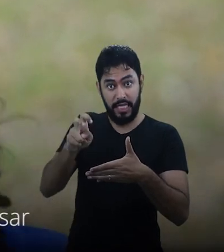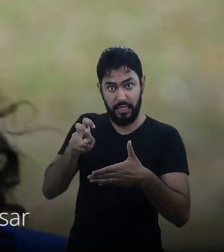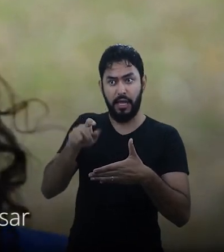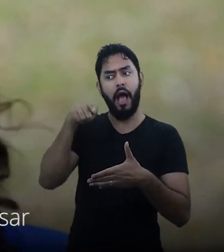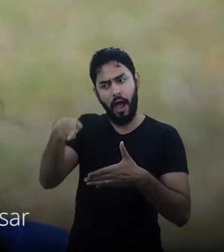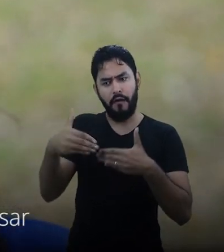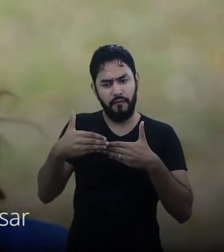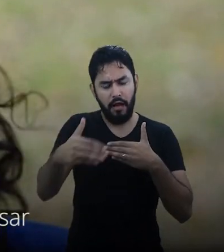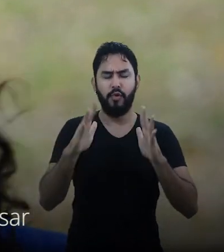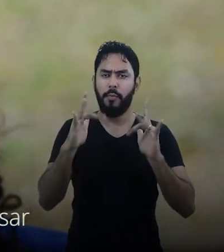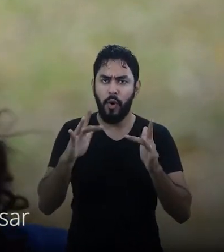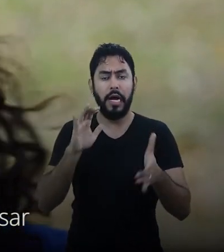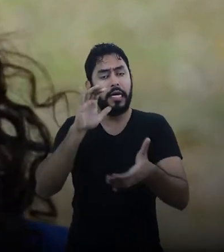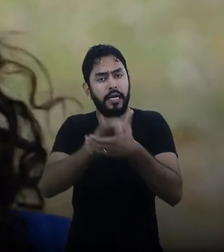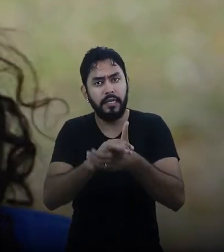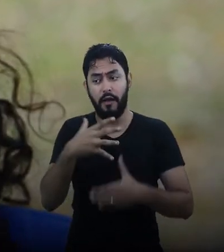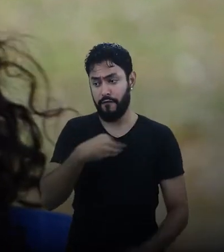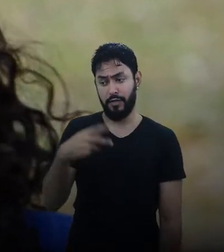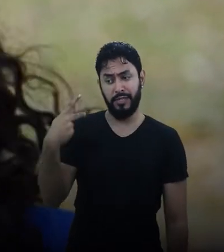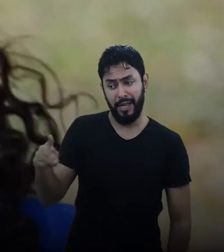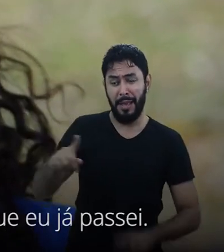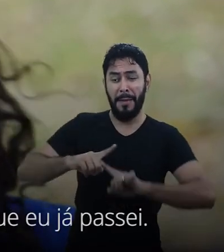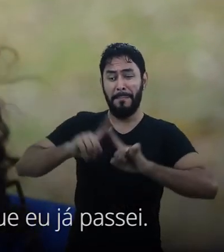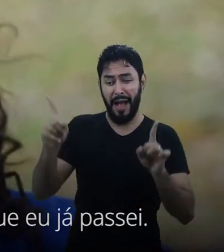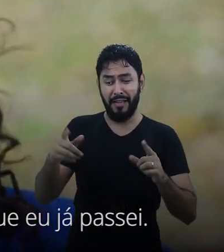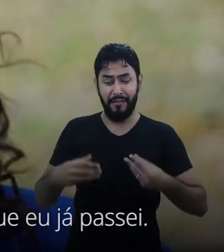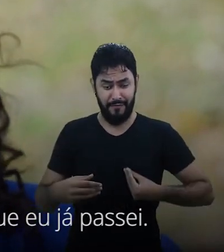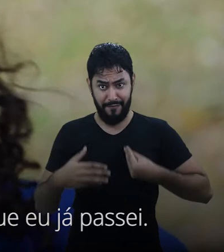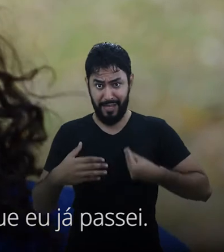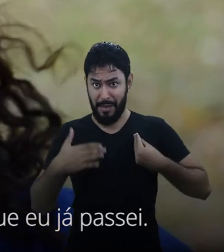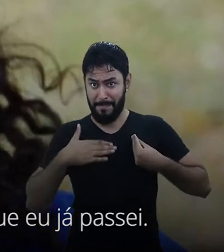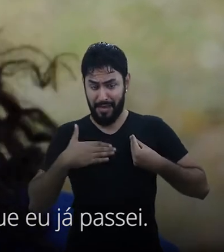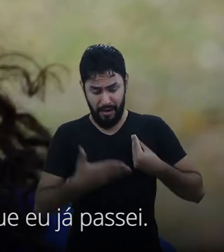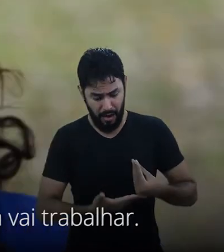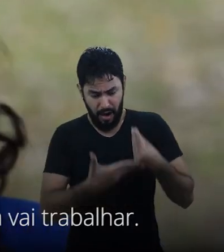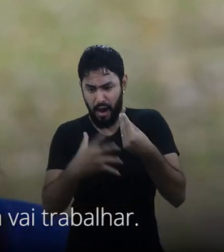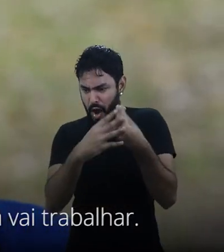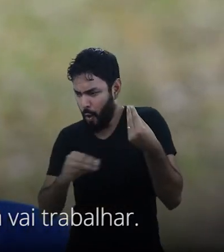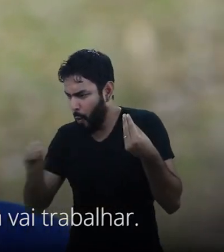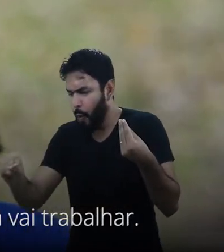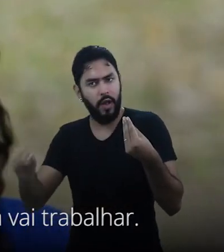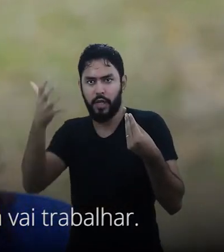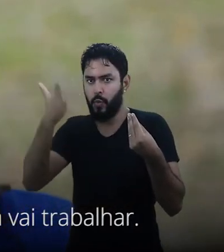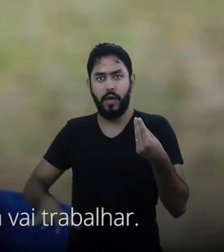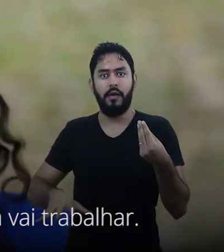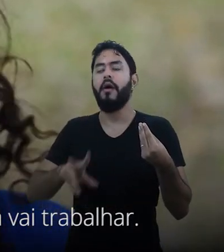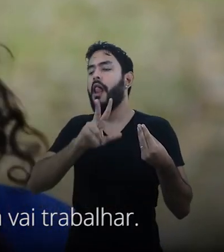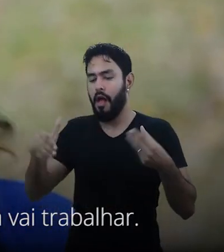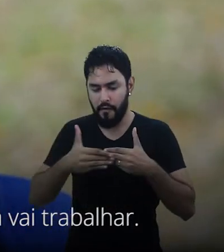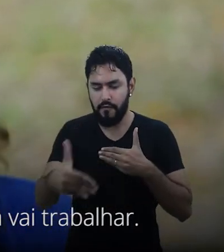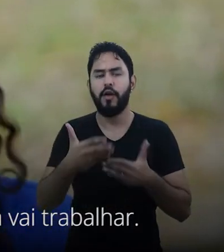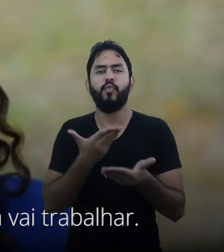Ela vai namorar, vai, ela vai casar, vai ter o filho dela, mas eu não quero que ela passe pelo que eu já passei. Quero que ela estude, ela vai